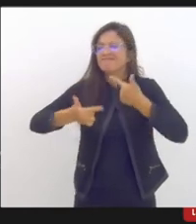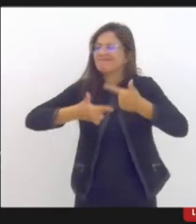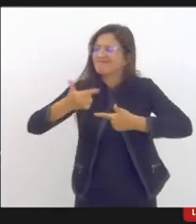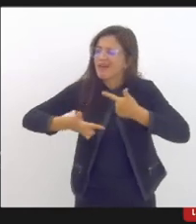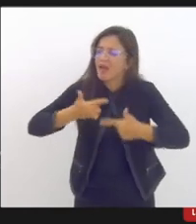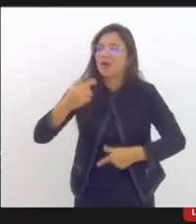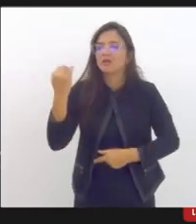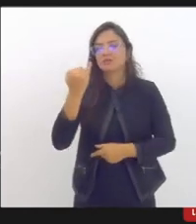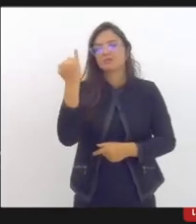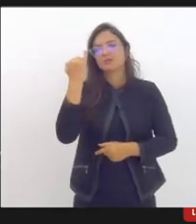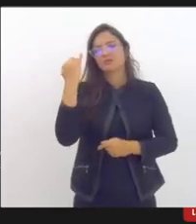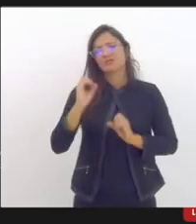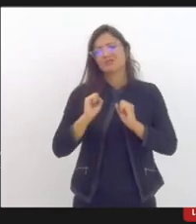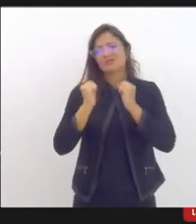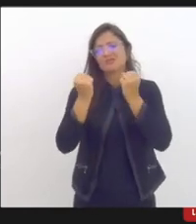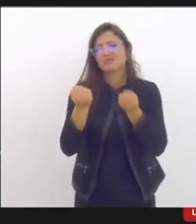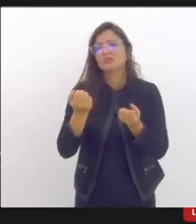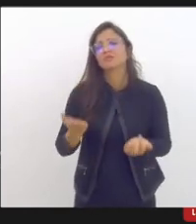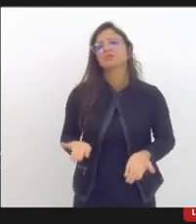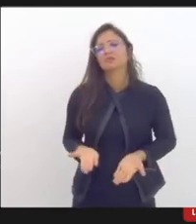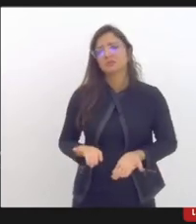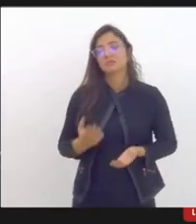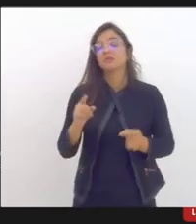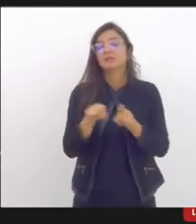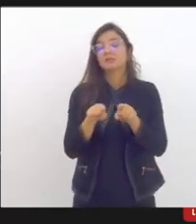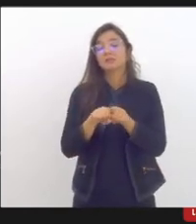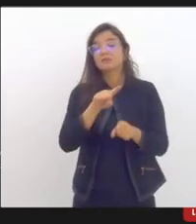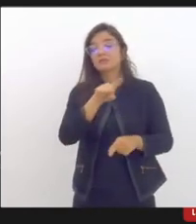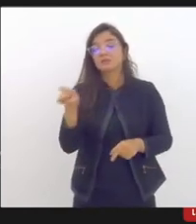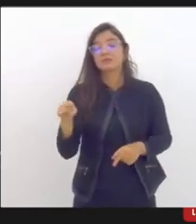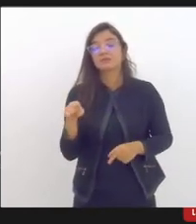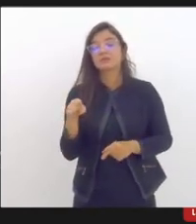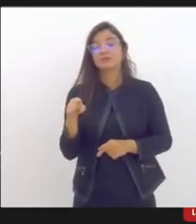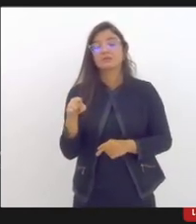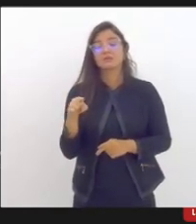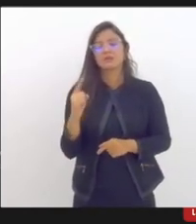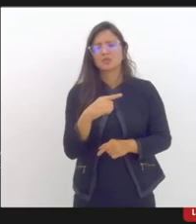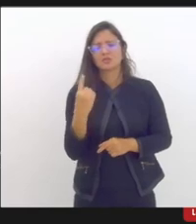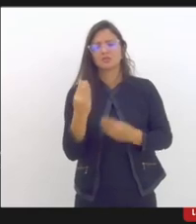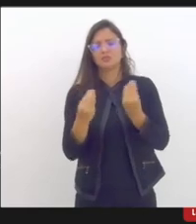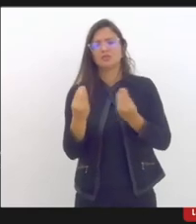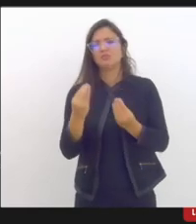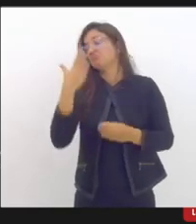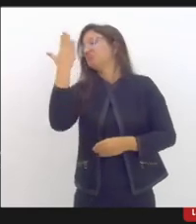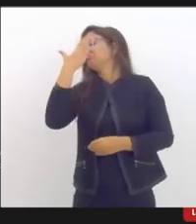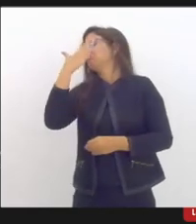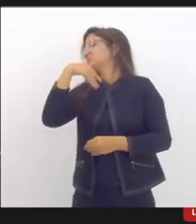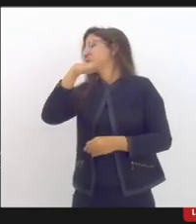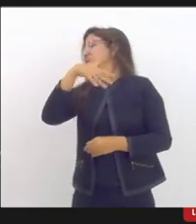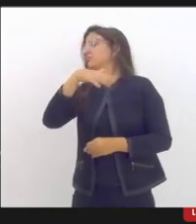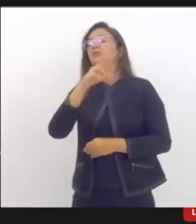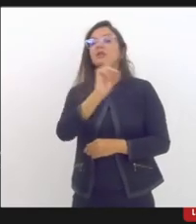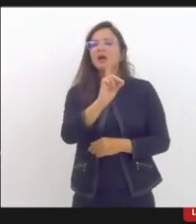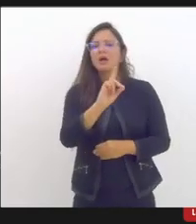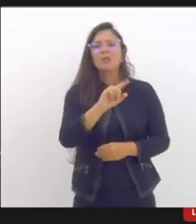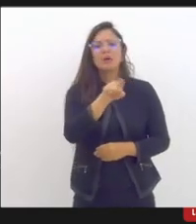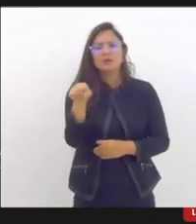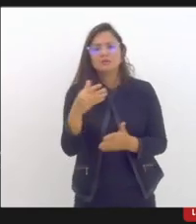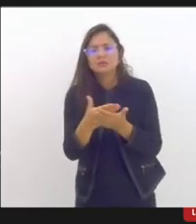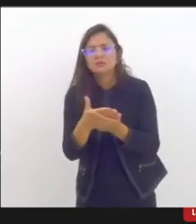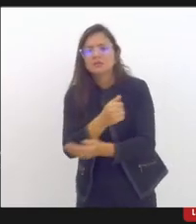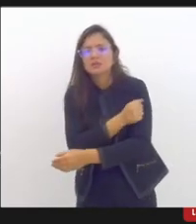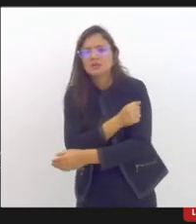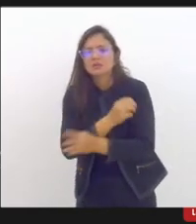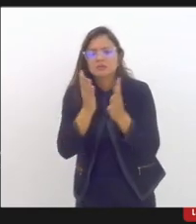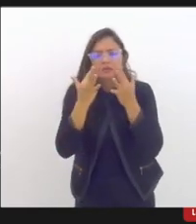sempre muito atento com as especificidades da realidade vivenciada na nossa rede, né? E, claro, sem perder de